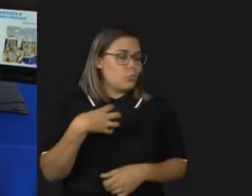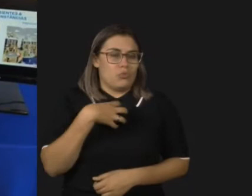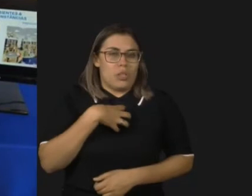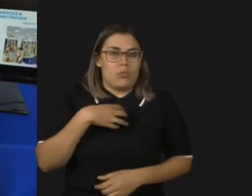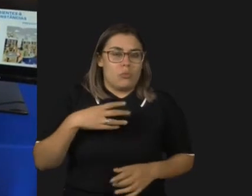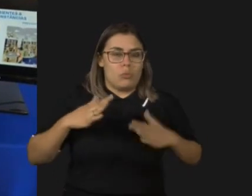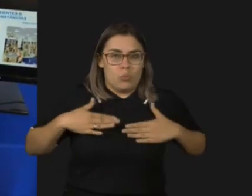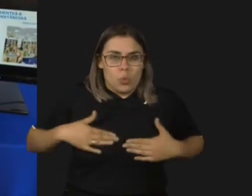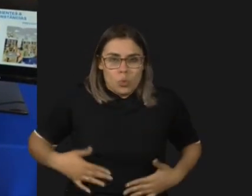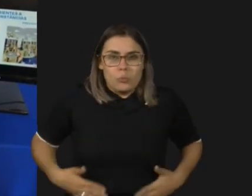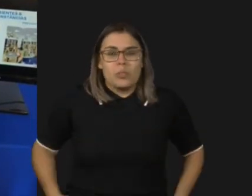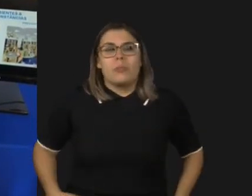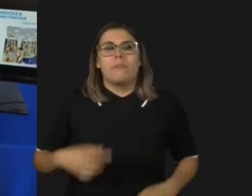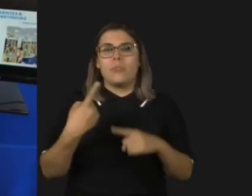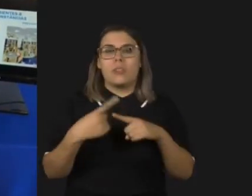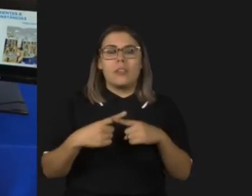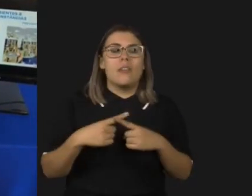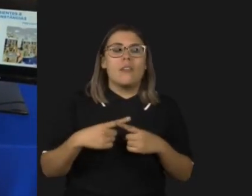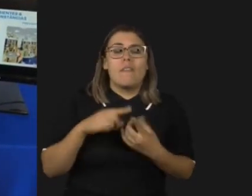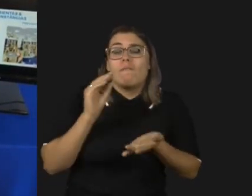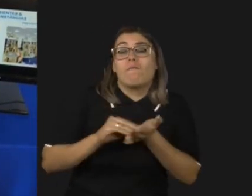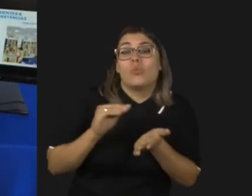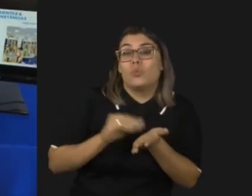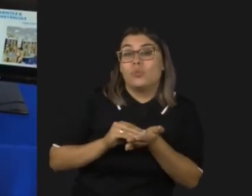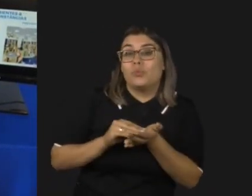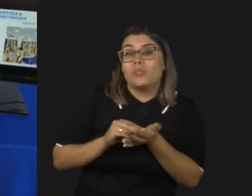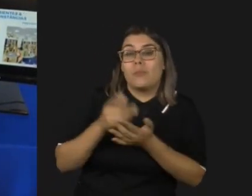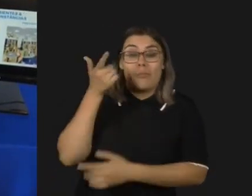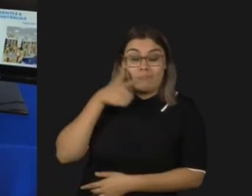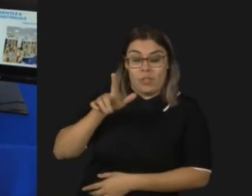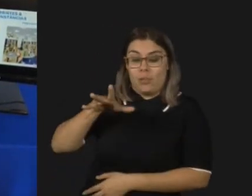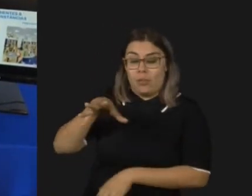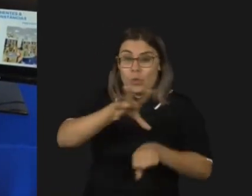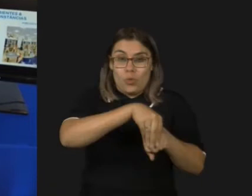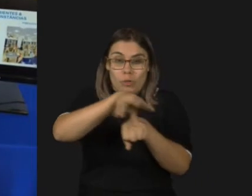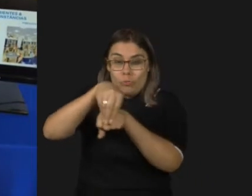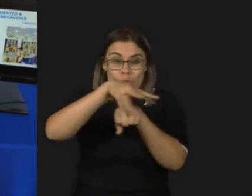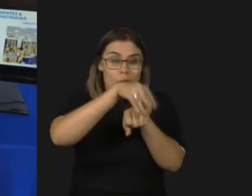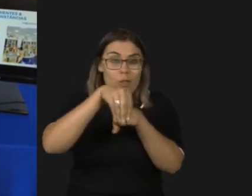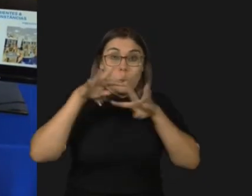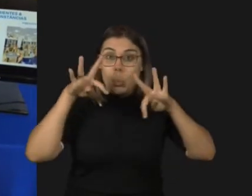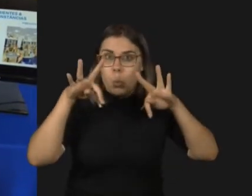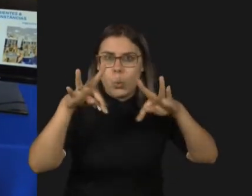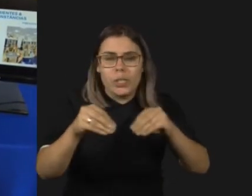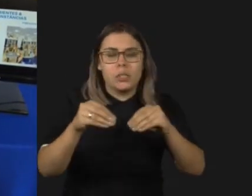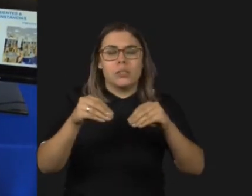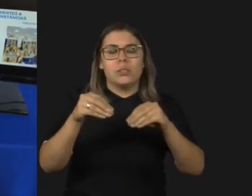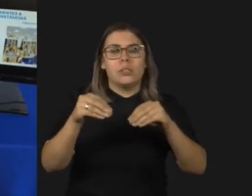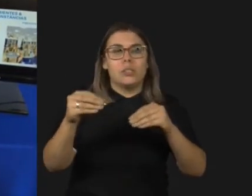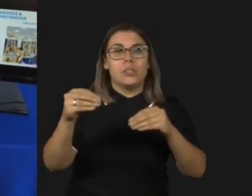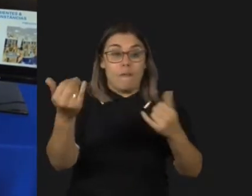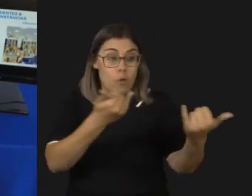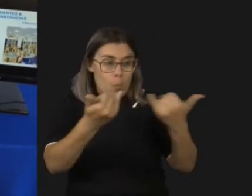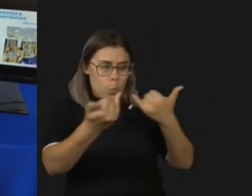estático para que eu não tivesse crises e eu pudesse absorver as informações e conteúdos que me apeteciam ou